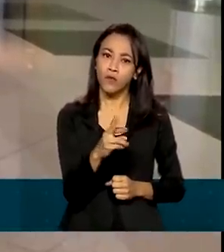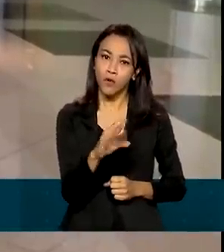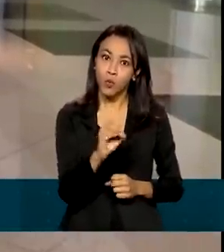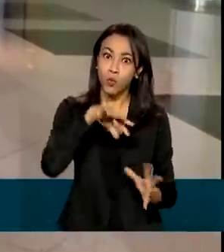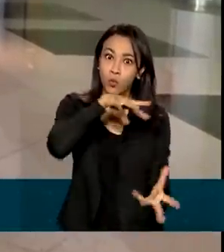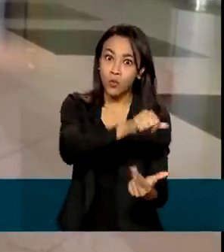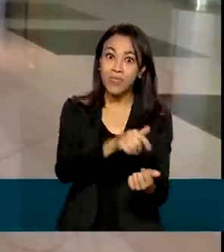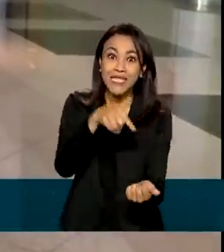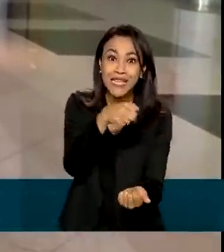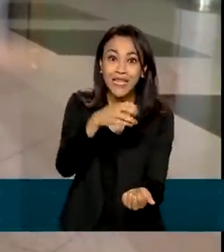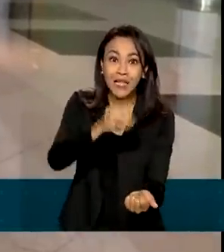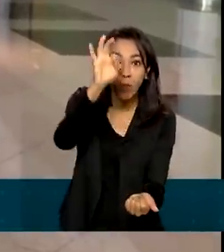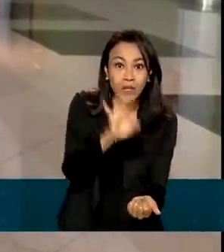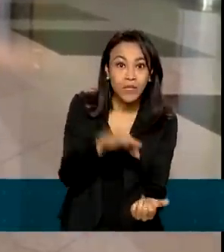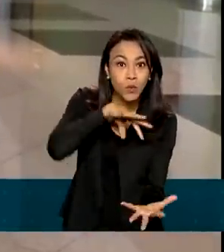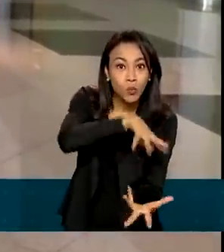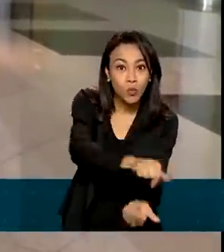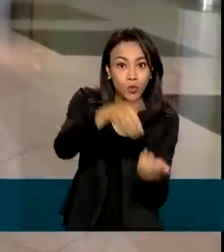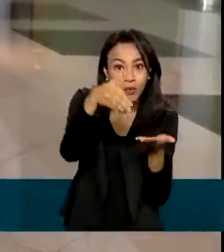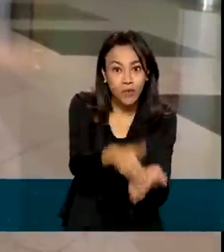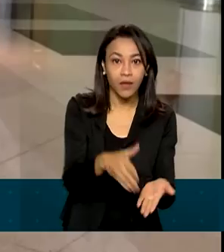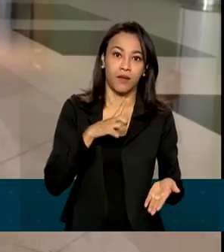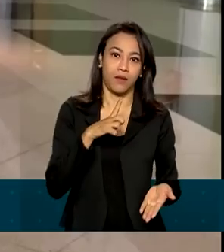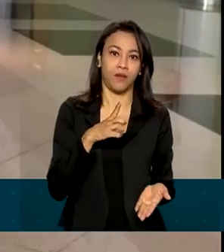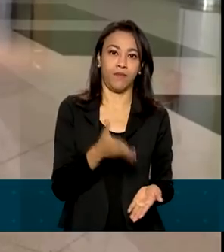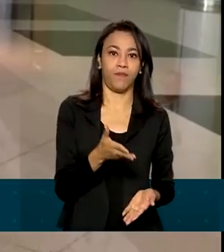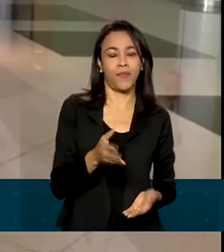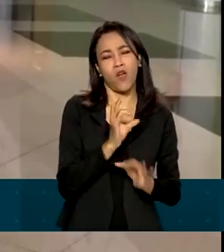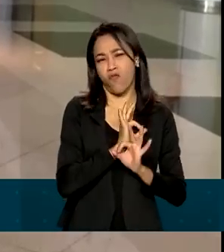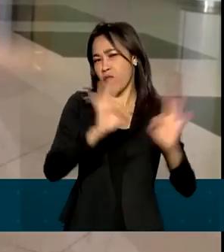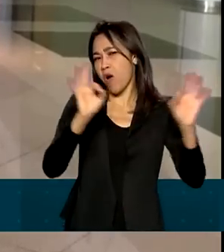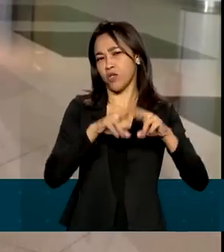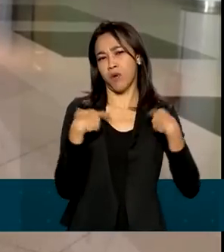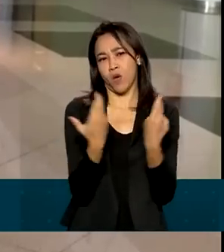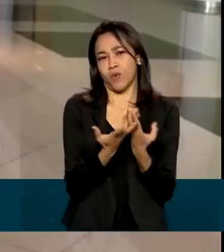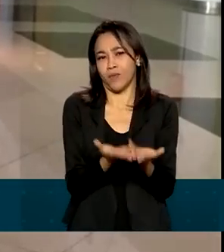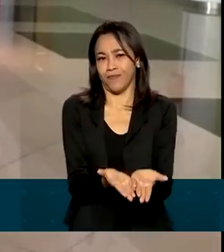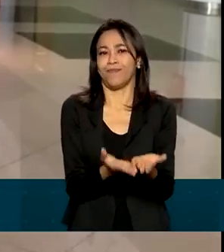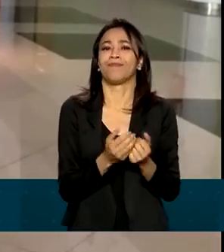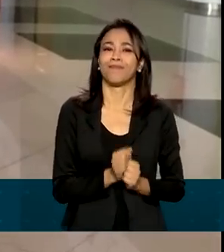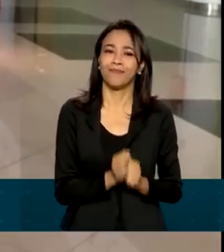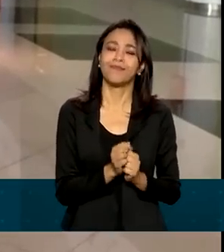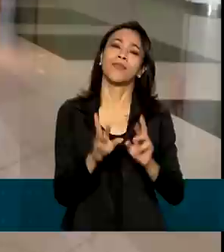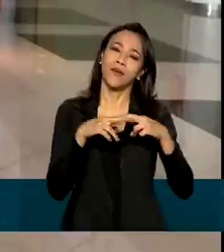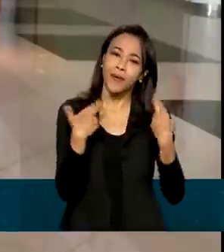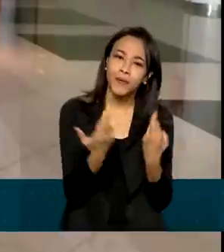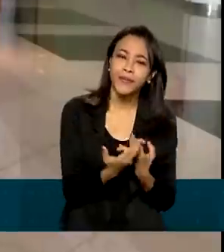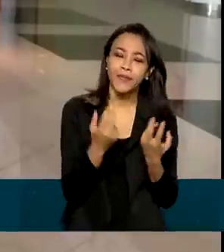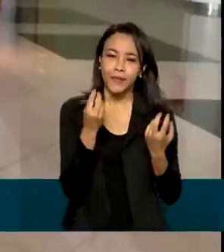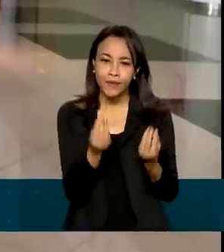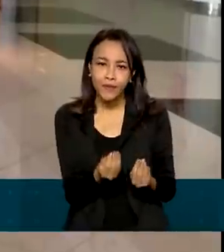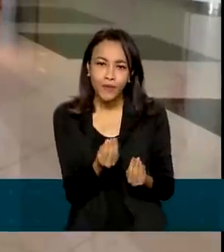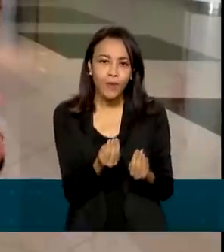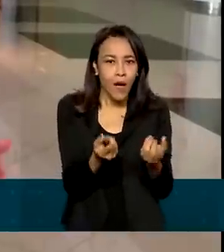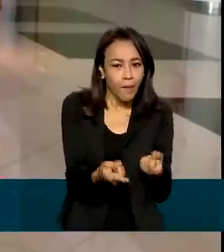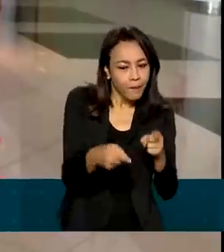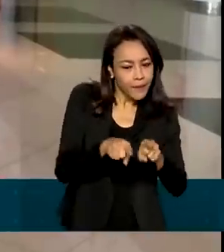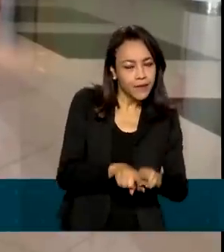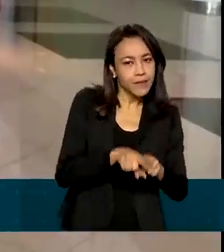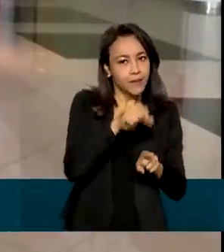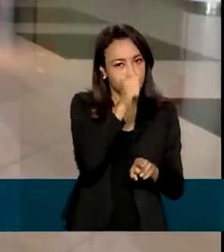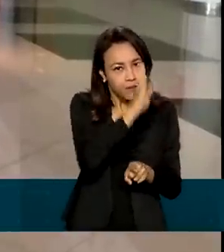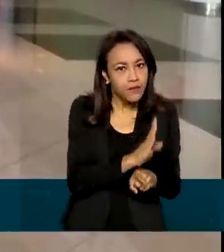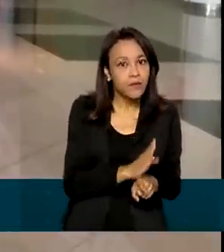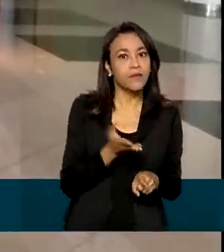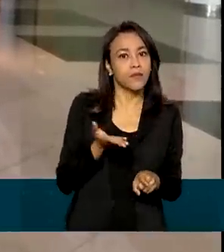de fósforo que mundo tem. E fizemos uma ótima reunião. Reunião de implementação de uma parceria de fábricas do